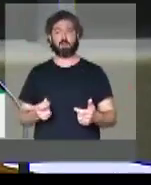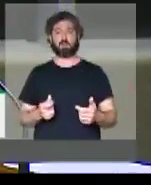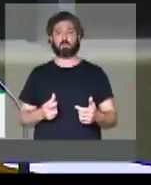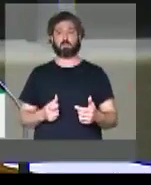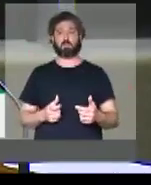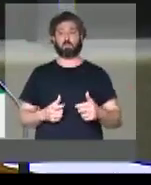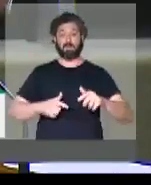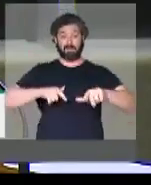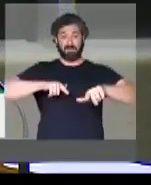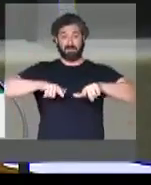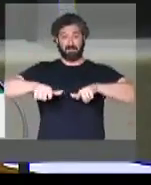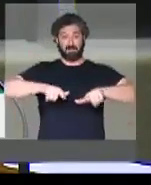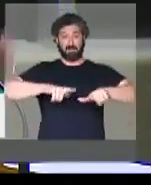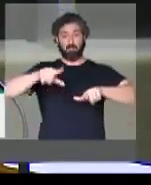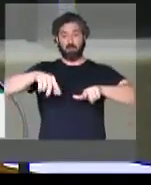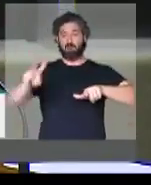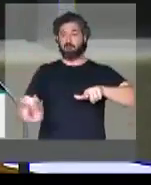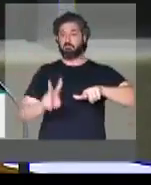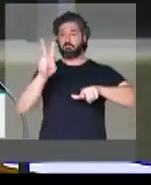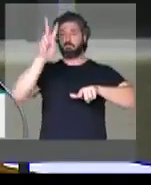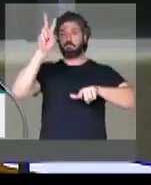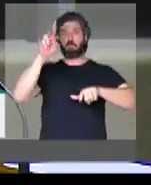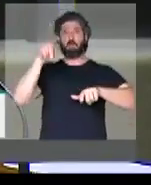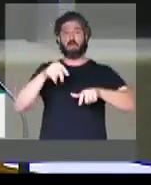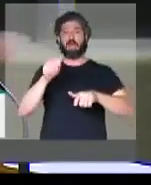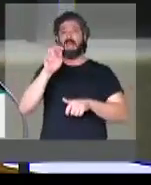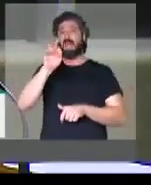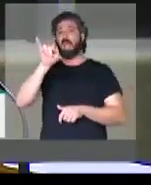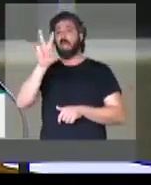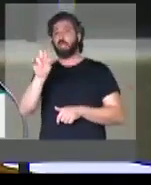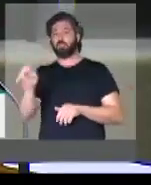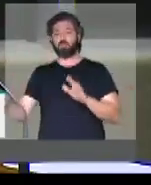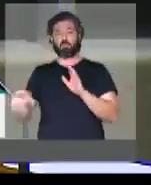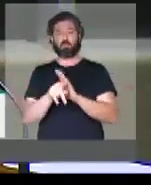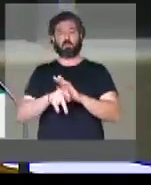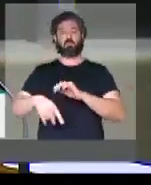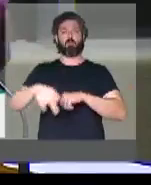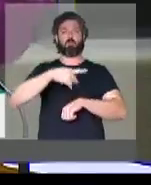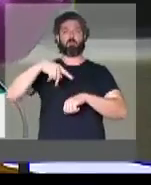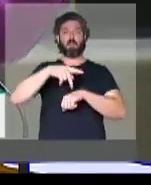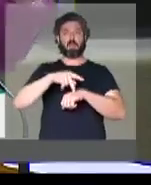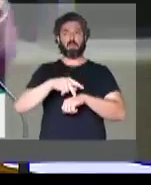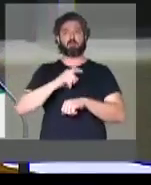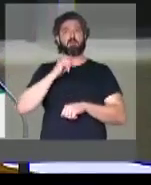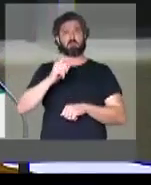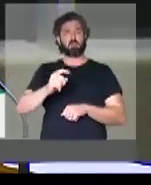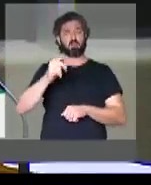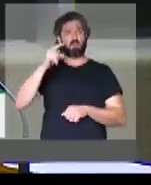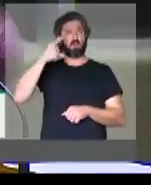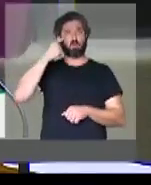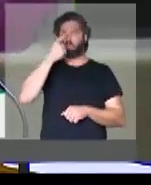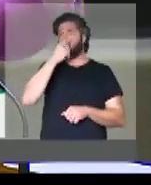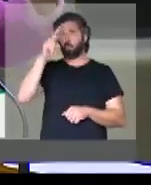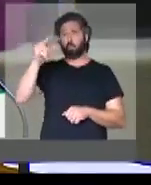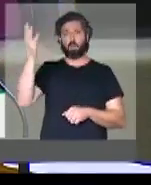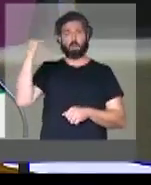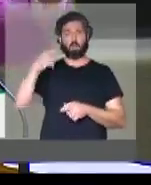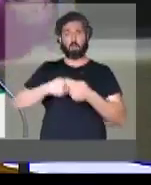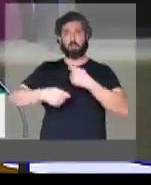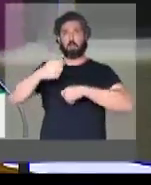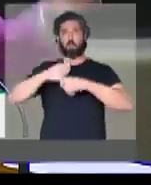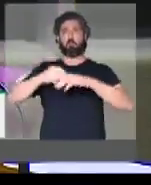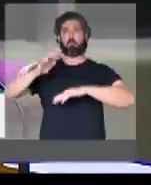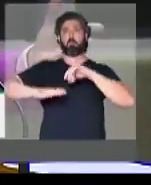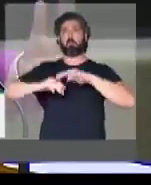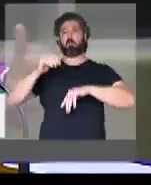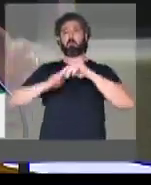Que o trabalho é um valor, é um ativo de uma nação. Ninguém nunca viu falar em um economista